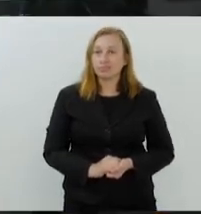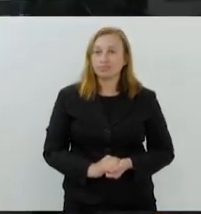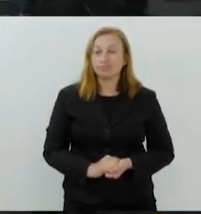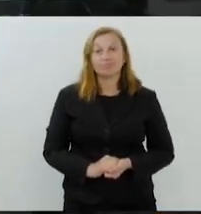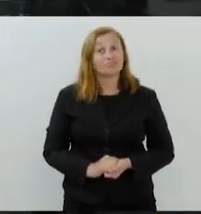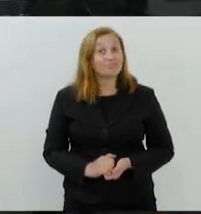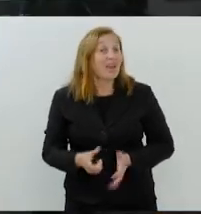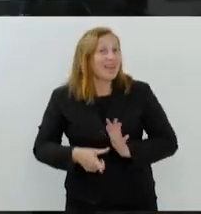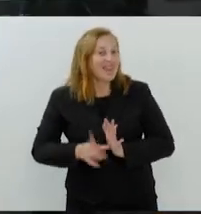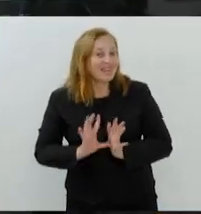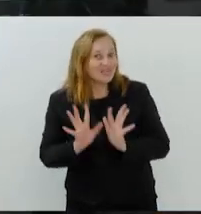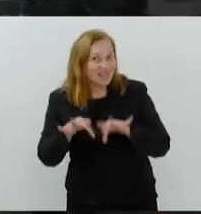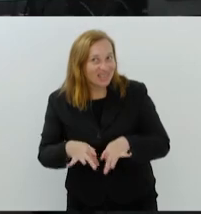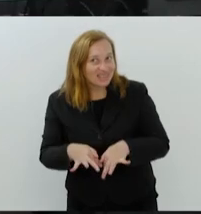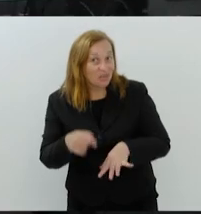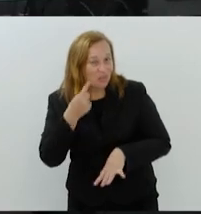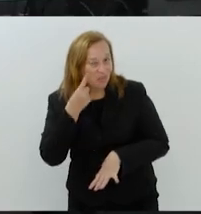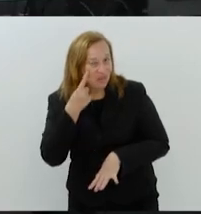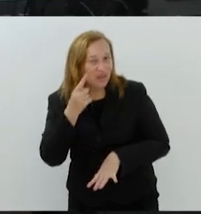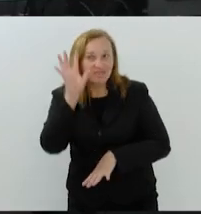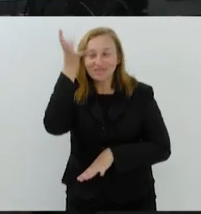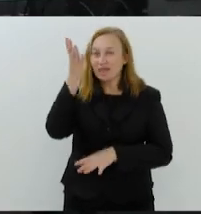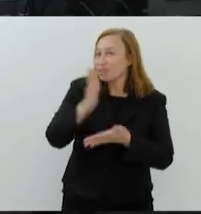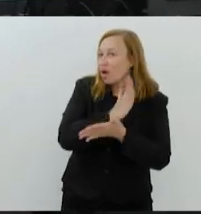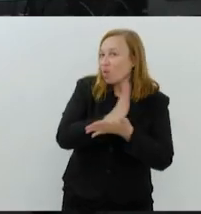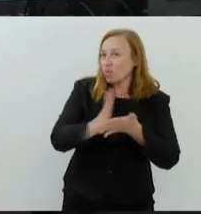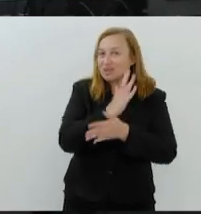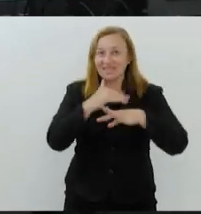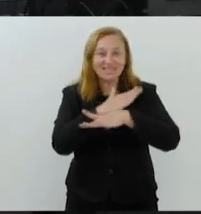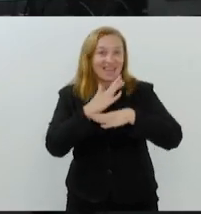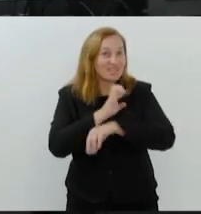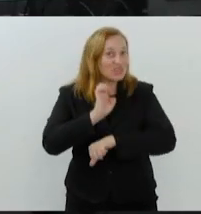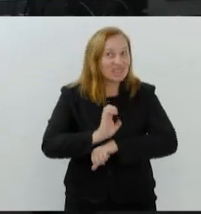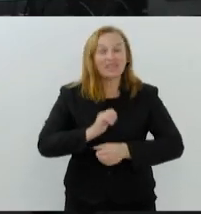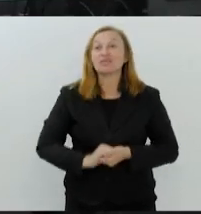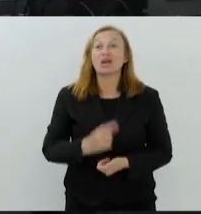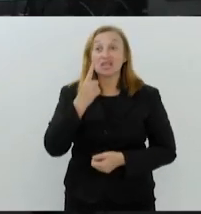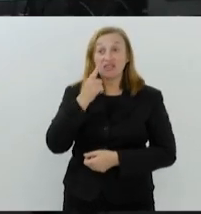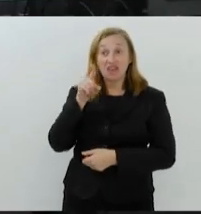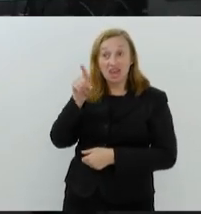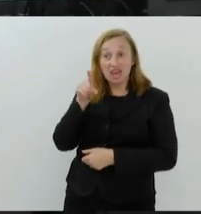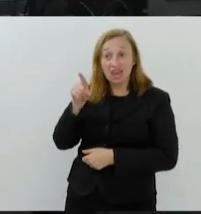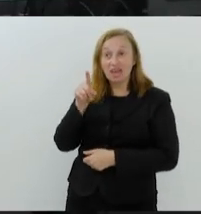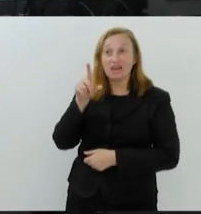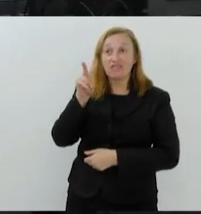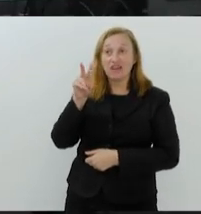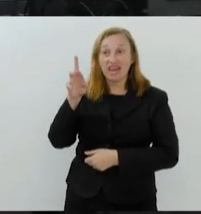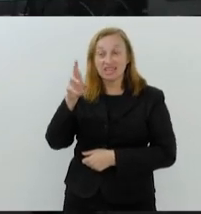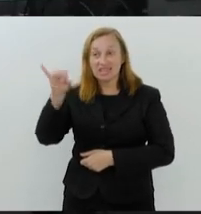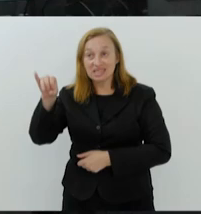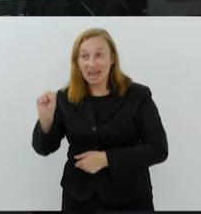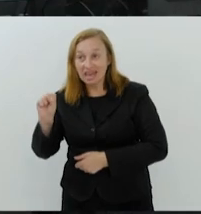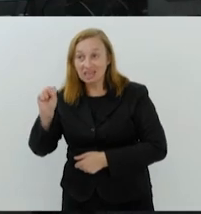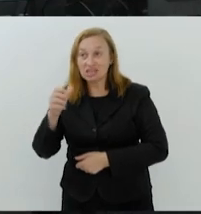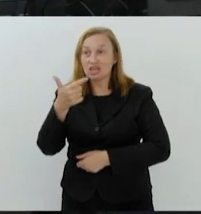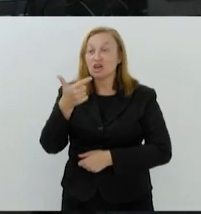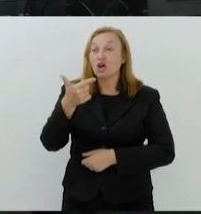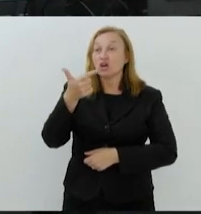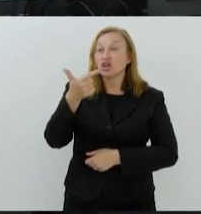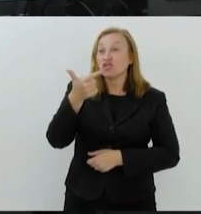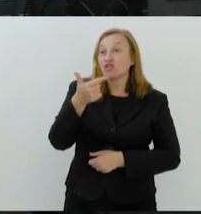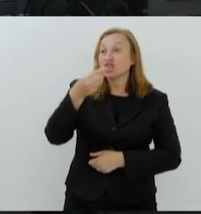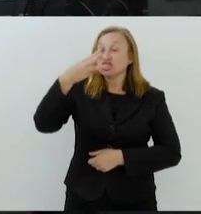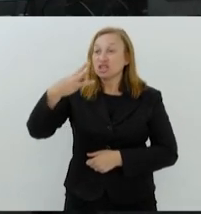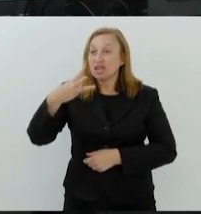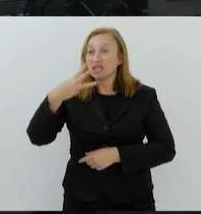E antes de encerrar, vamos dar uma olhada no tempo em algumas cidades do Estado. Você vê aqui na tela, Varissai está com sol, 23 graus, céu